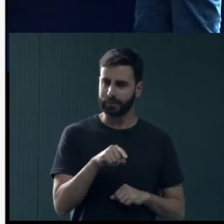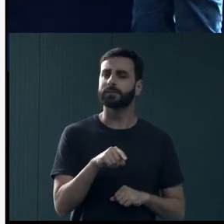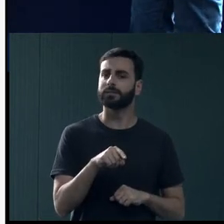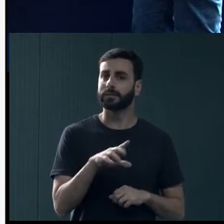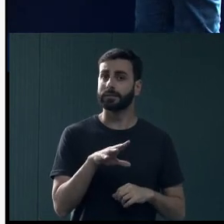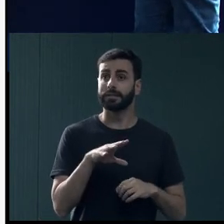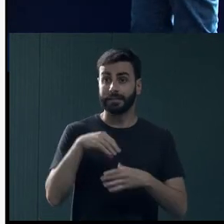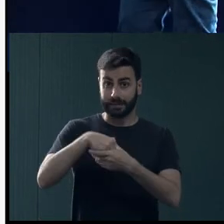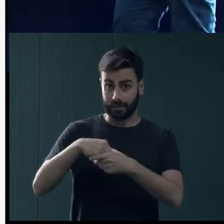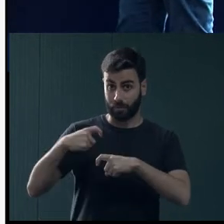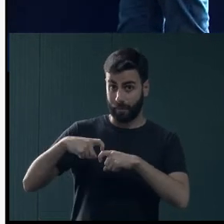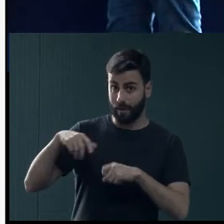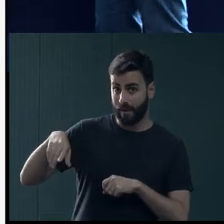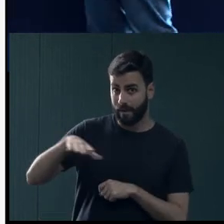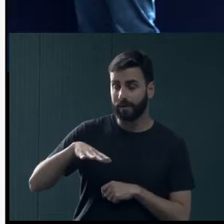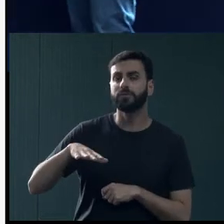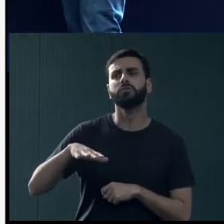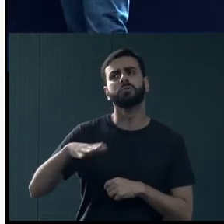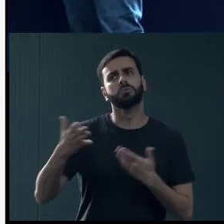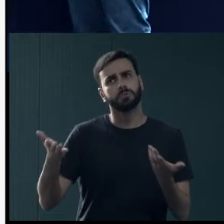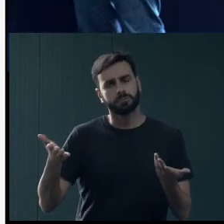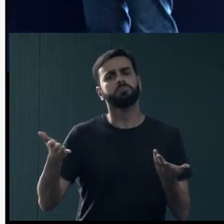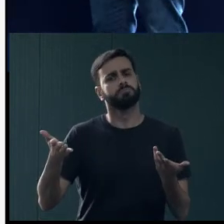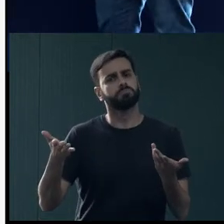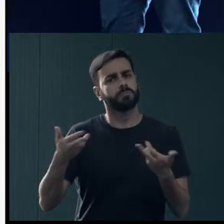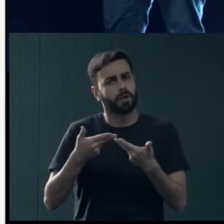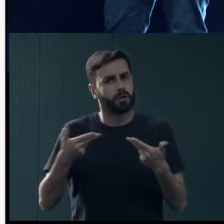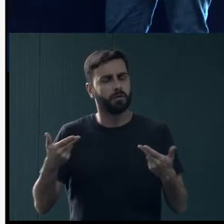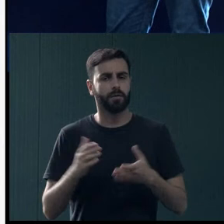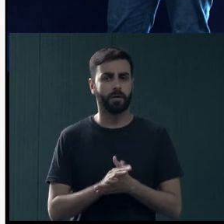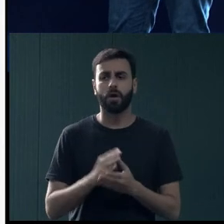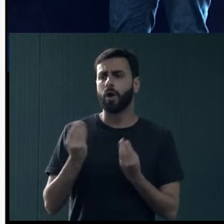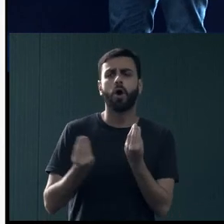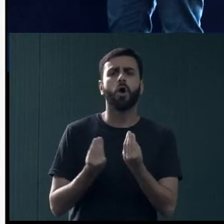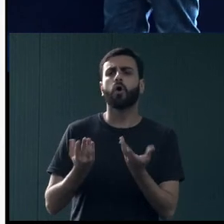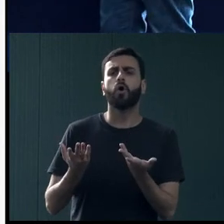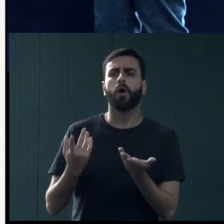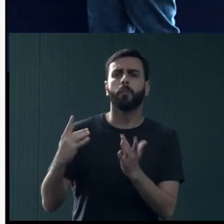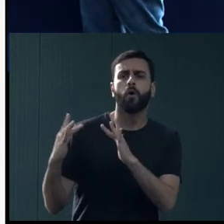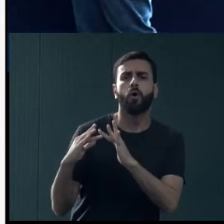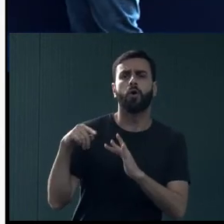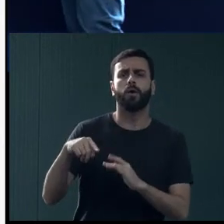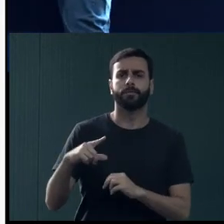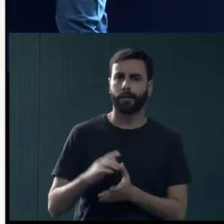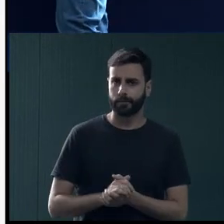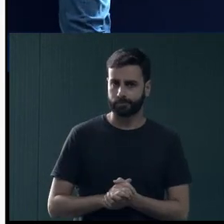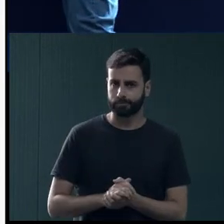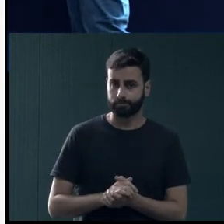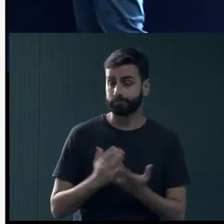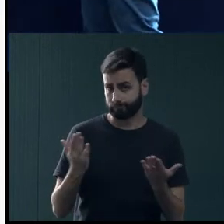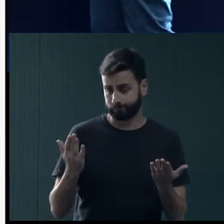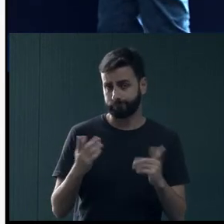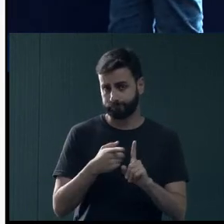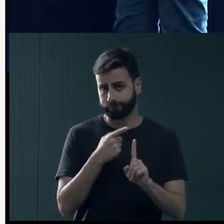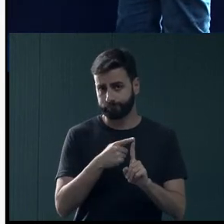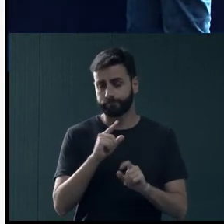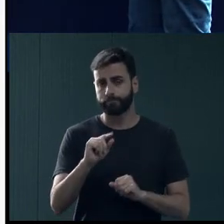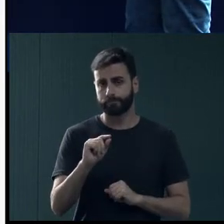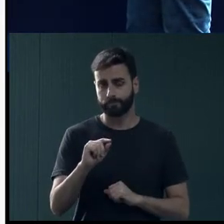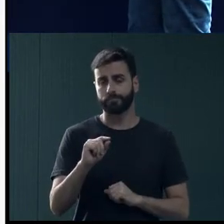atendimento médico, a gente tem algumas possibilidades. Como que ele tem acesso ao serviço médico? O primeiro,